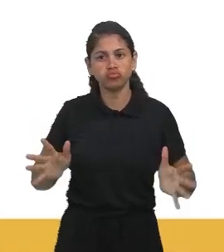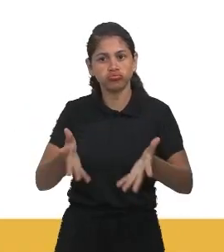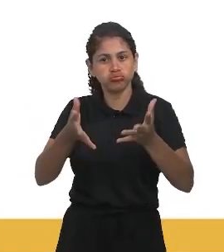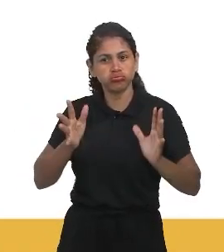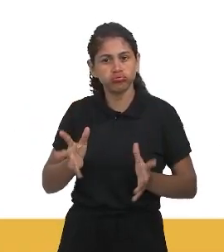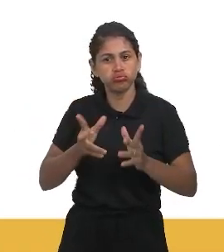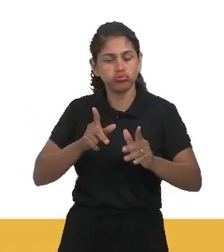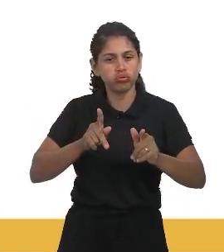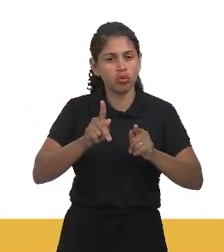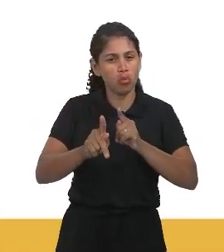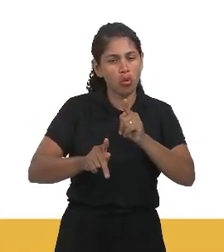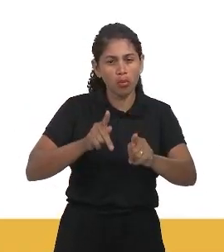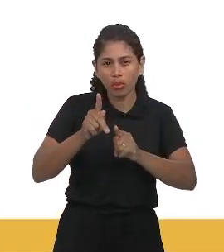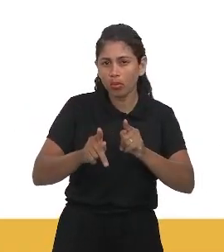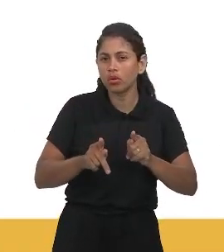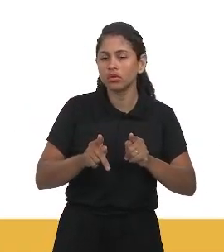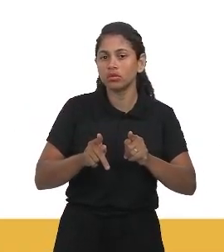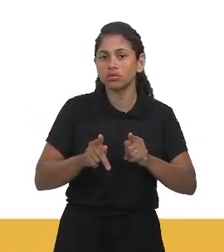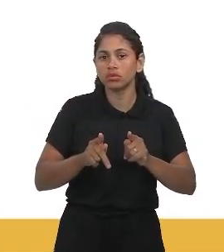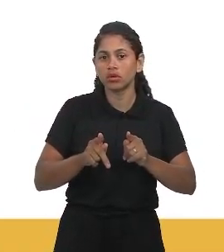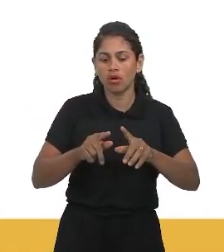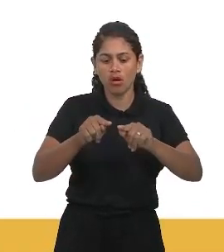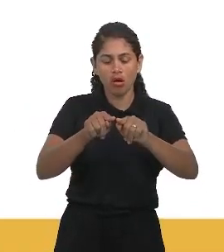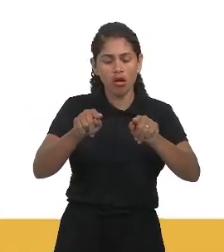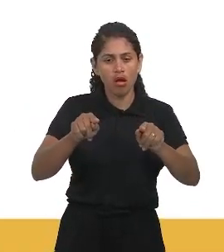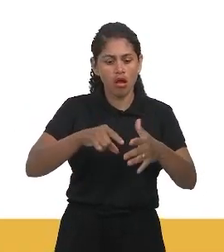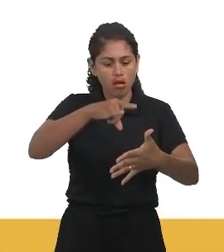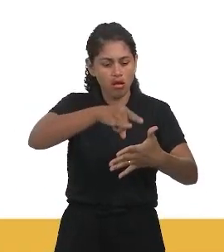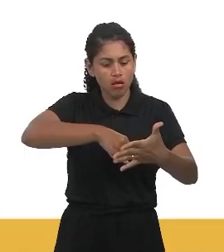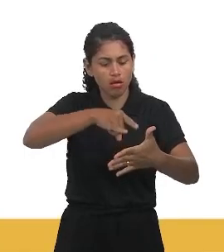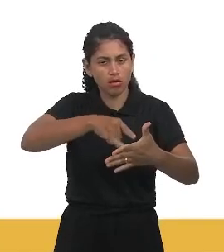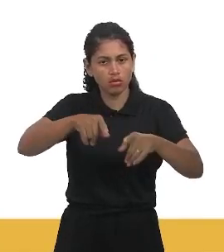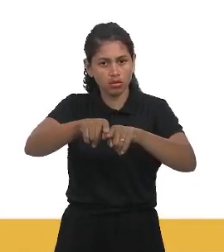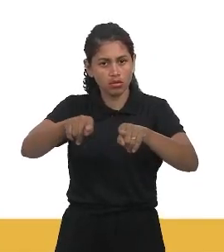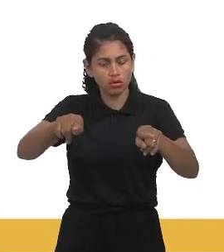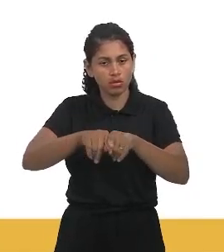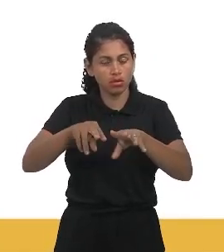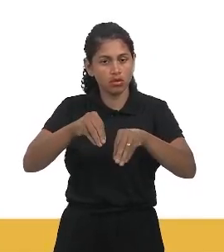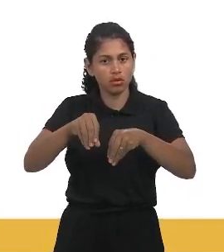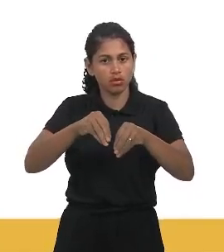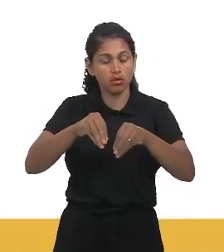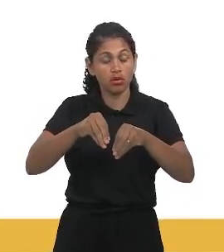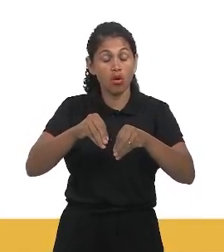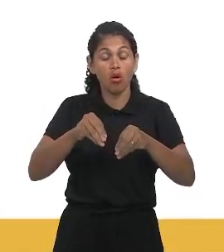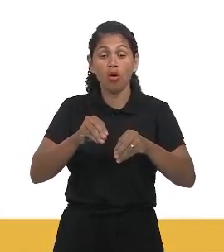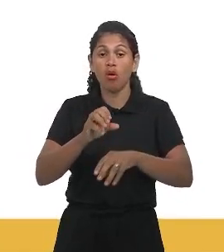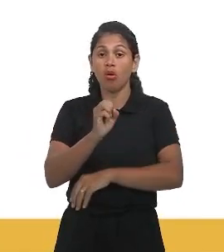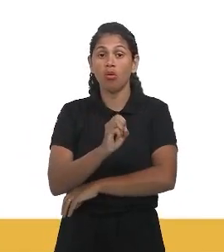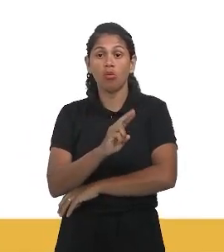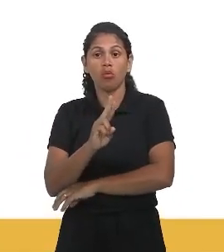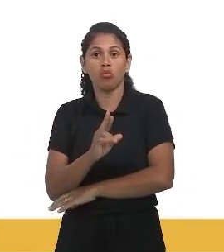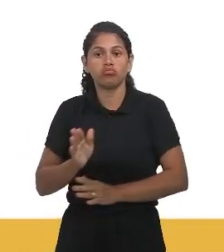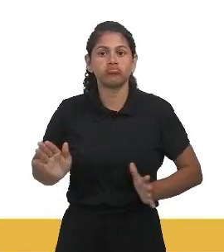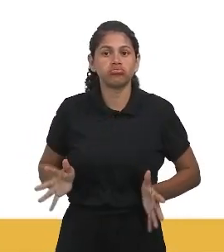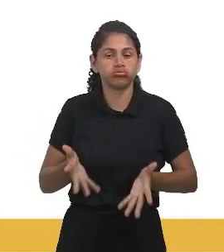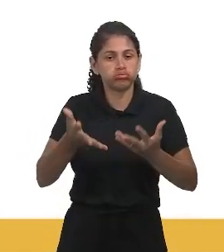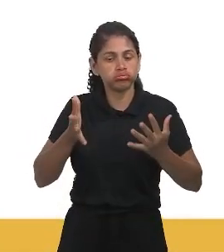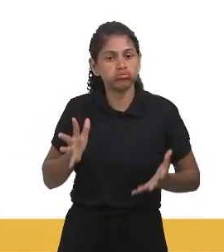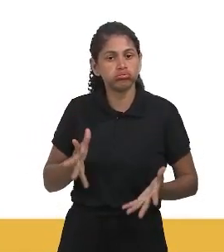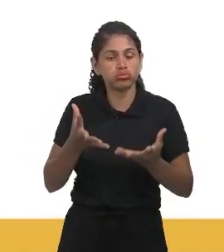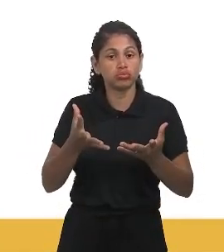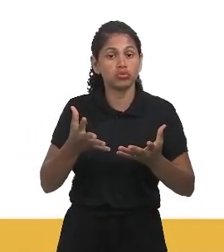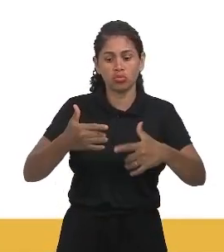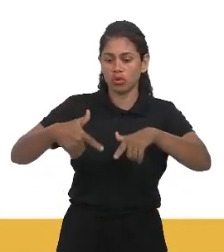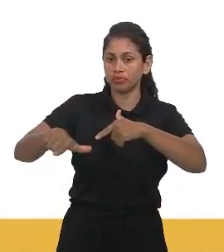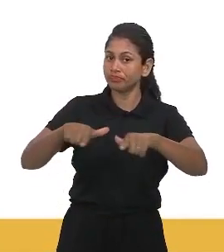regularizar a propriedade da terra ou estimular a oferta de mão de obra? Estimular a oferta de mão